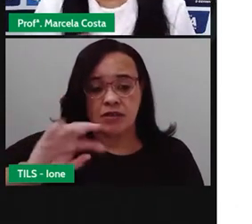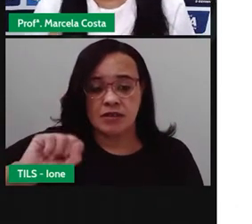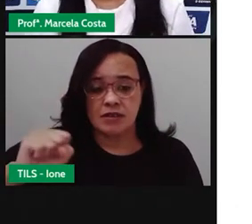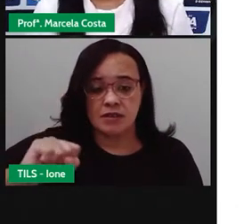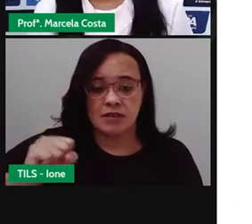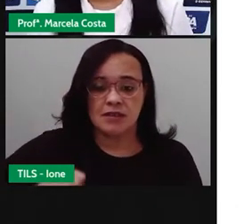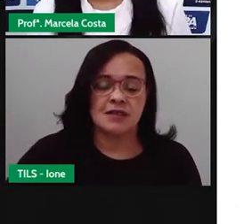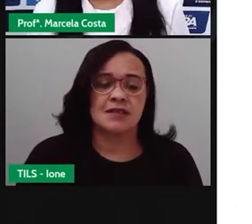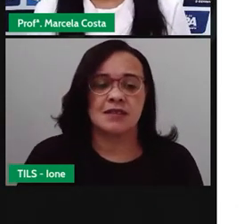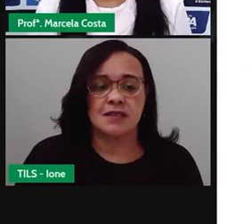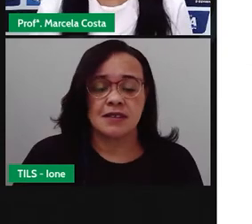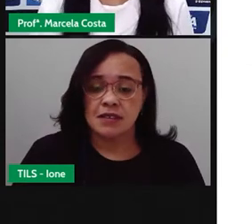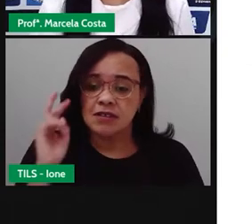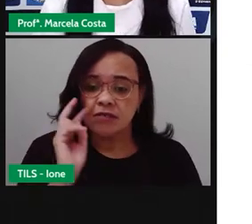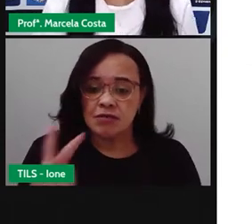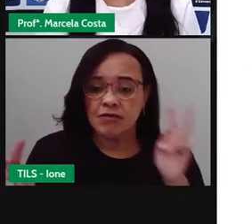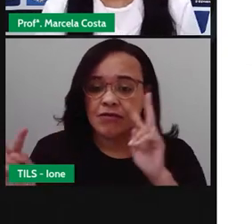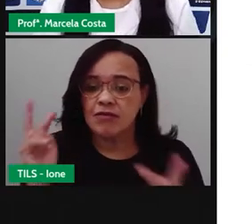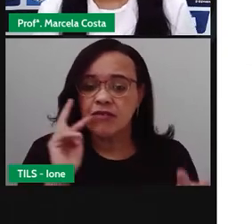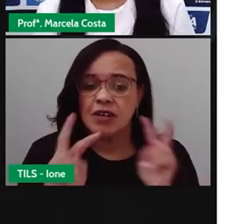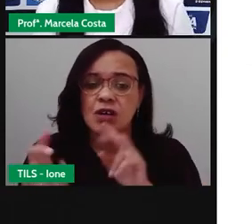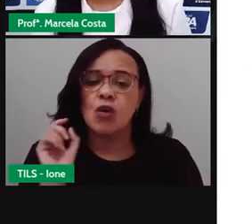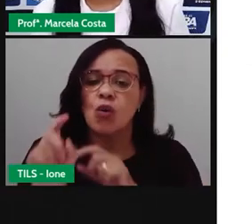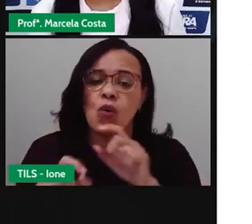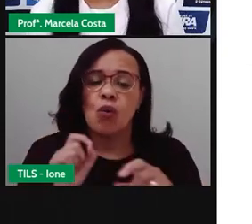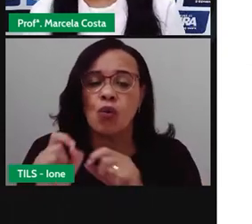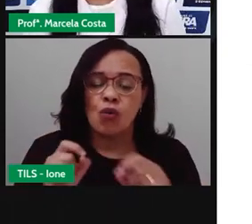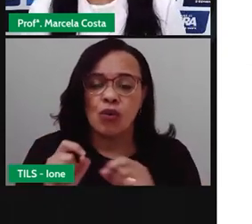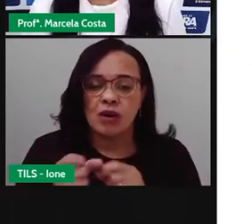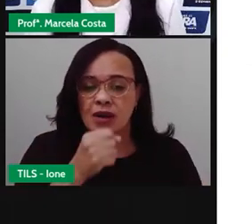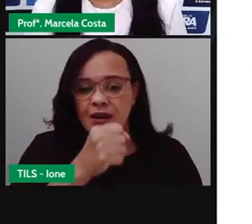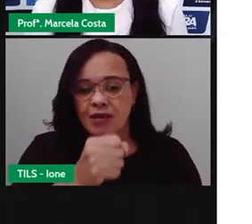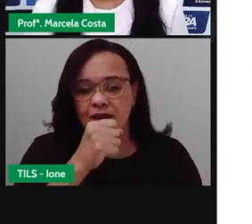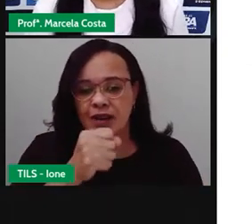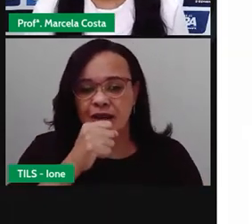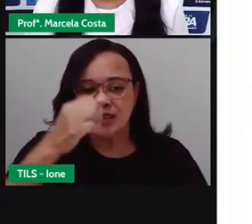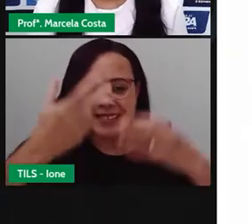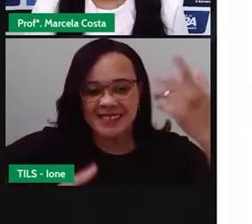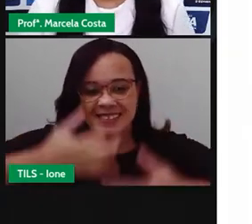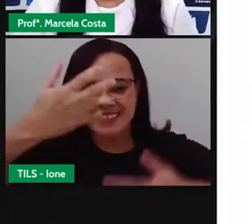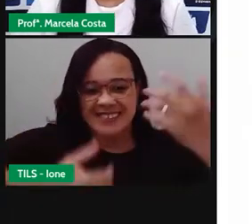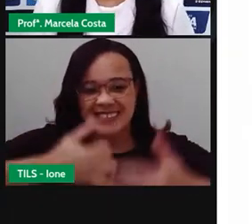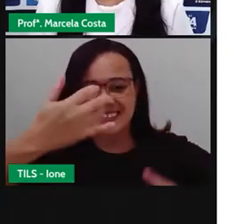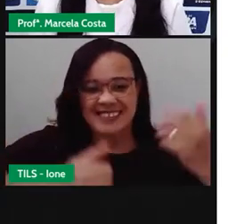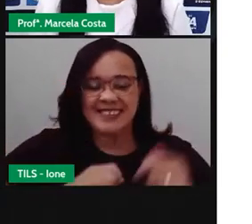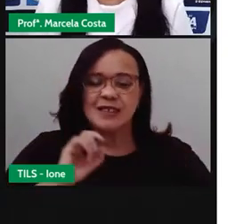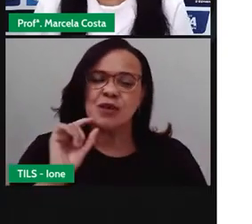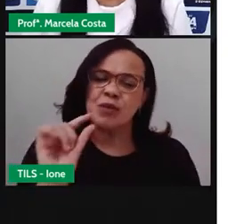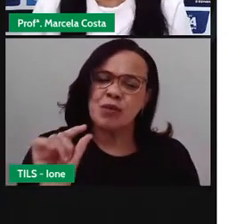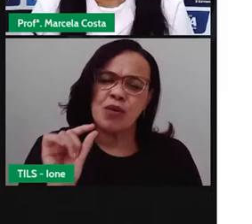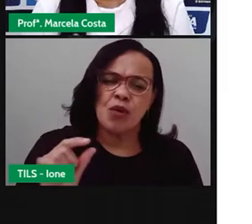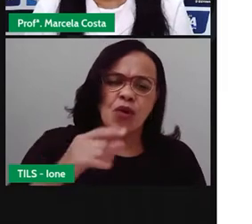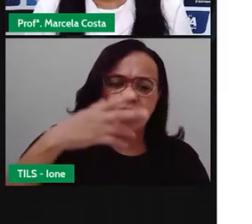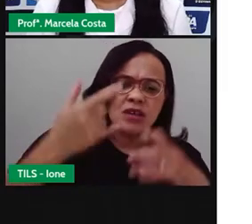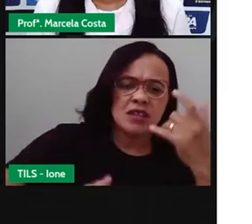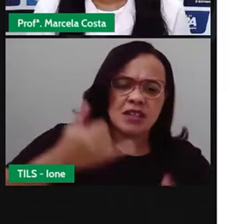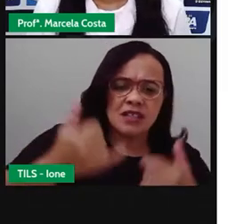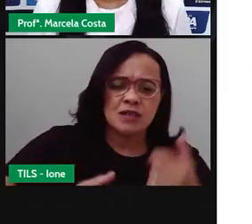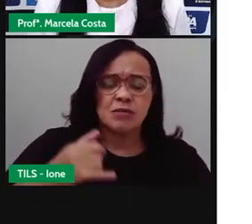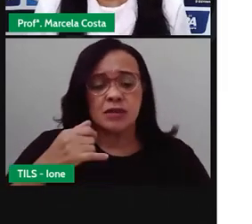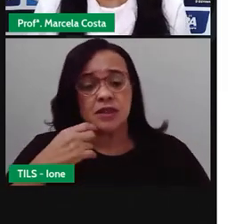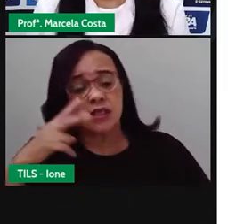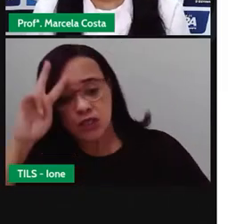Nós vamos ver uma reportagem que trata um pouco da